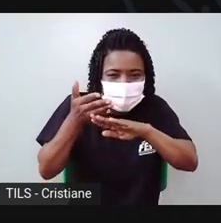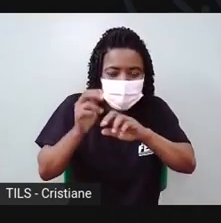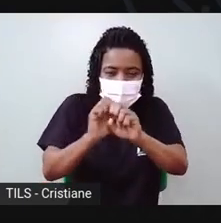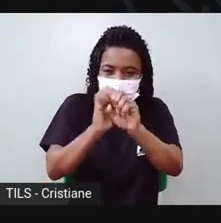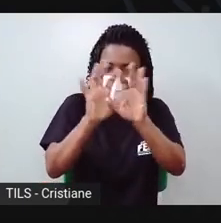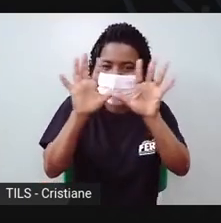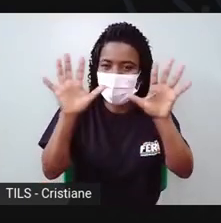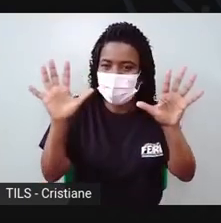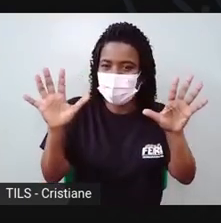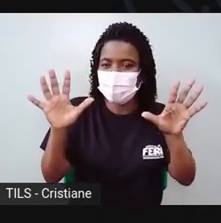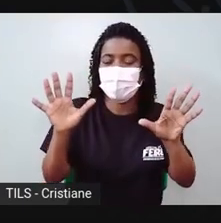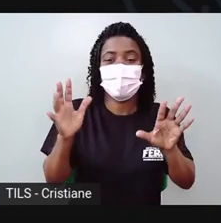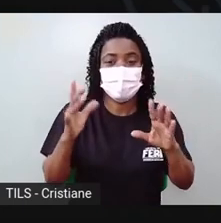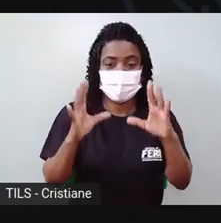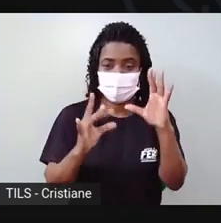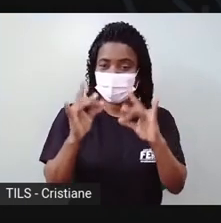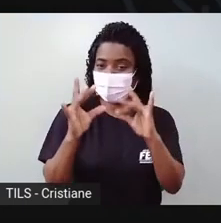argila.